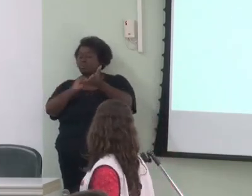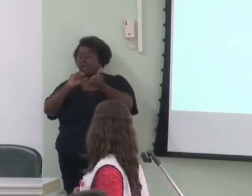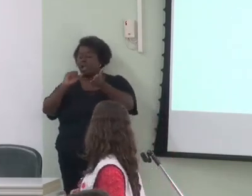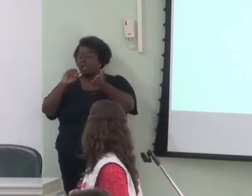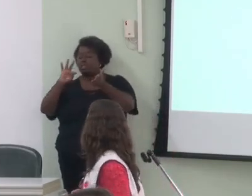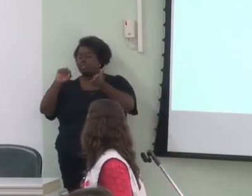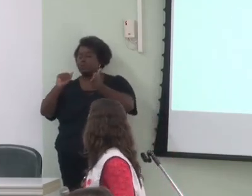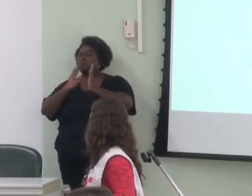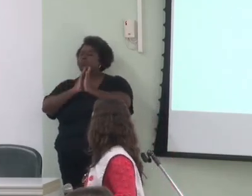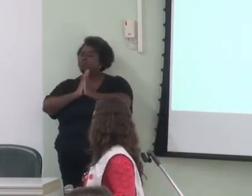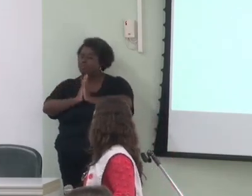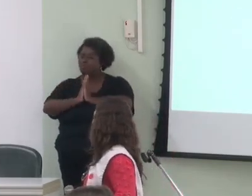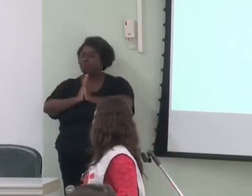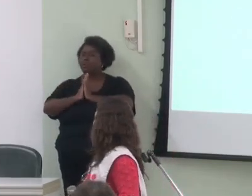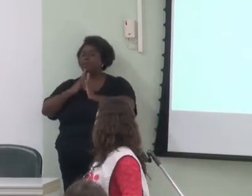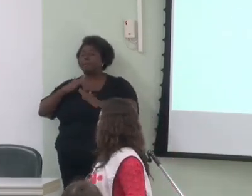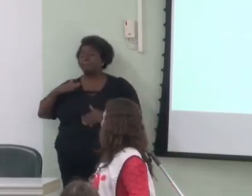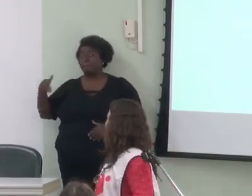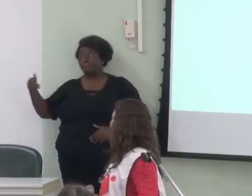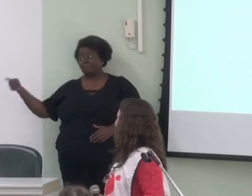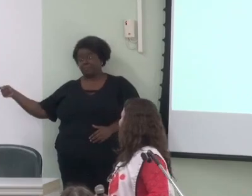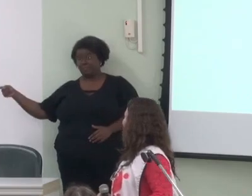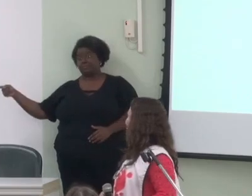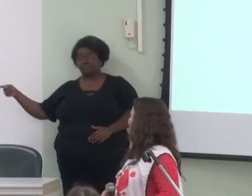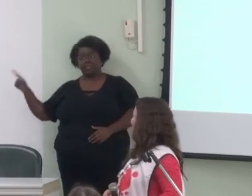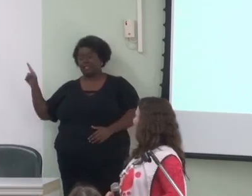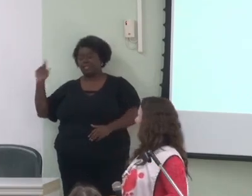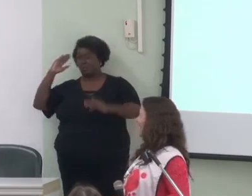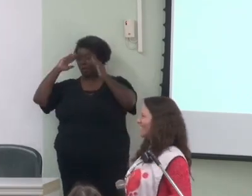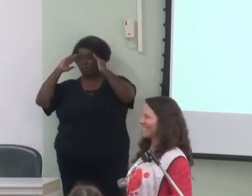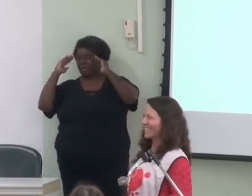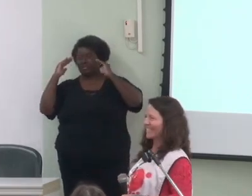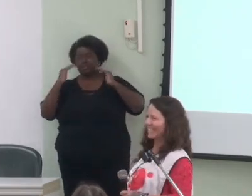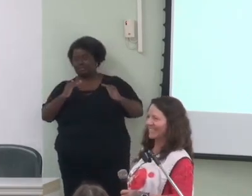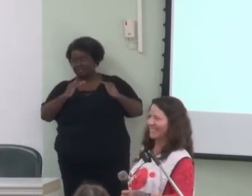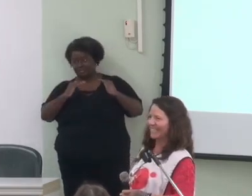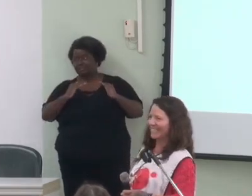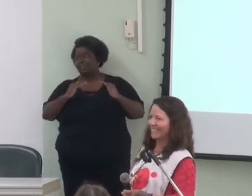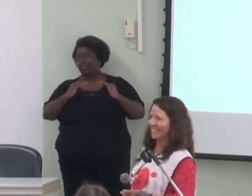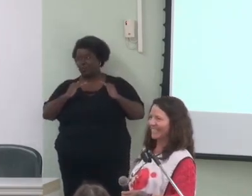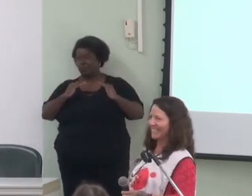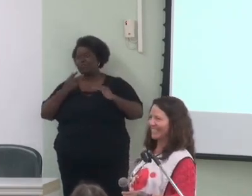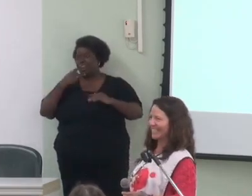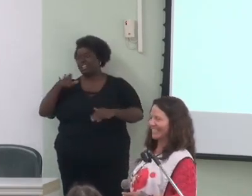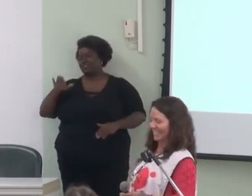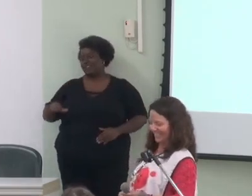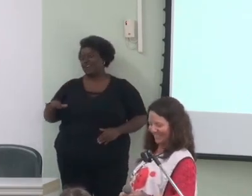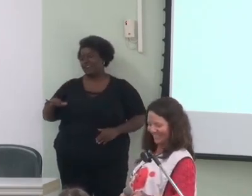que a minha parceira de mesa não obedeceu a instrução de falar devagar